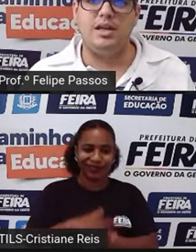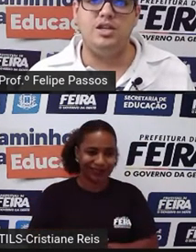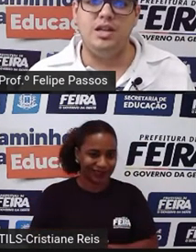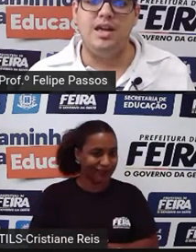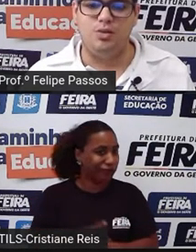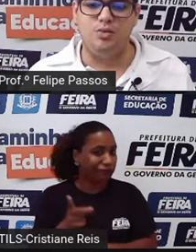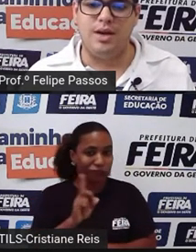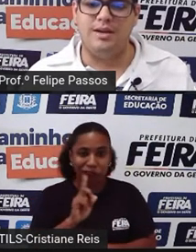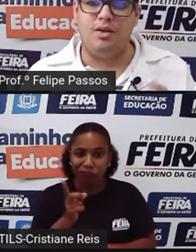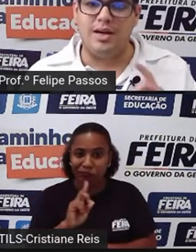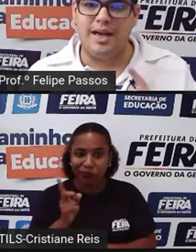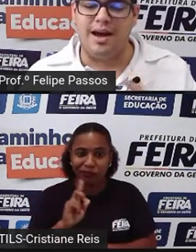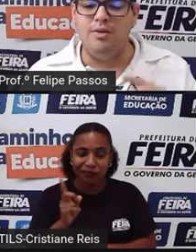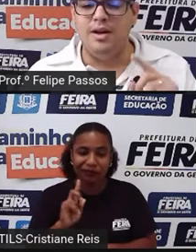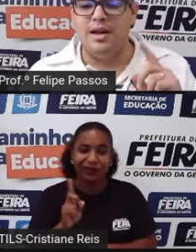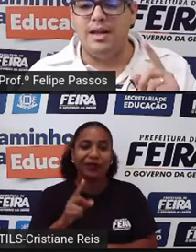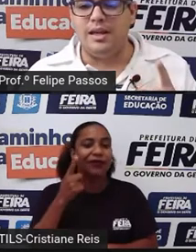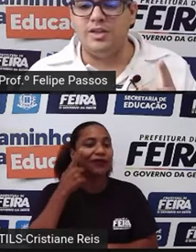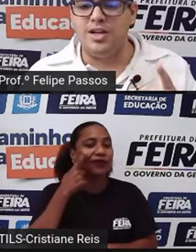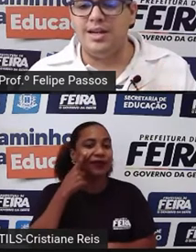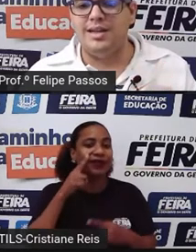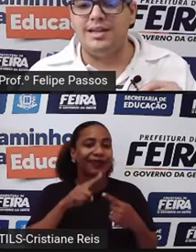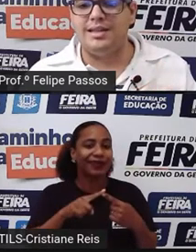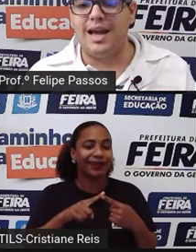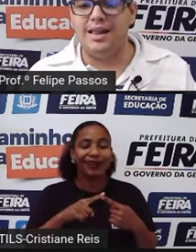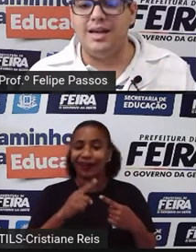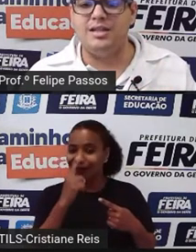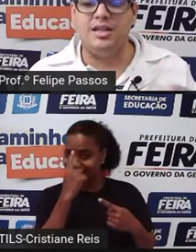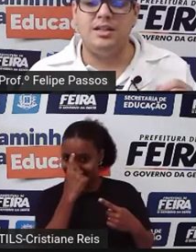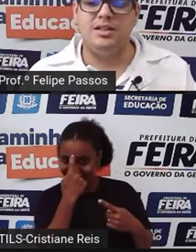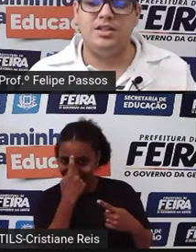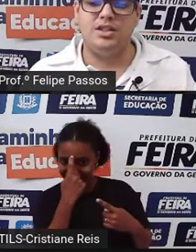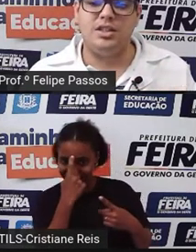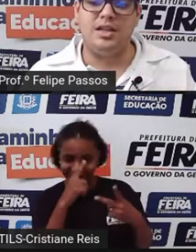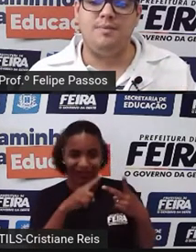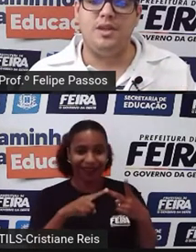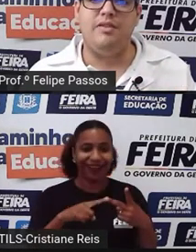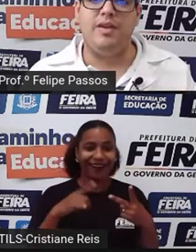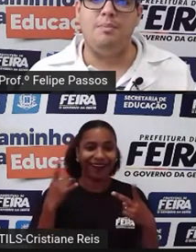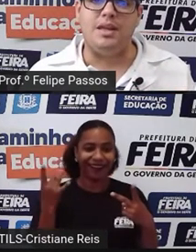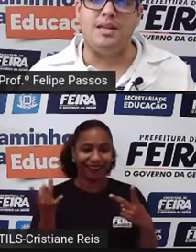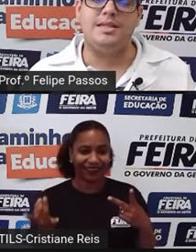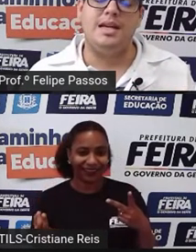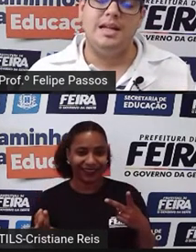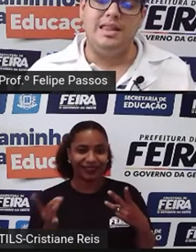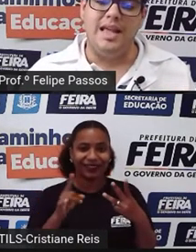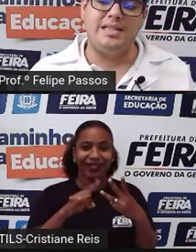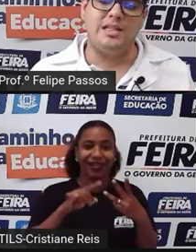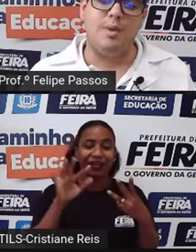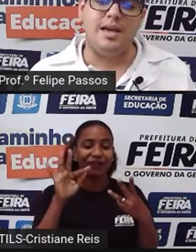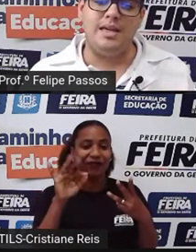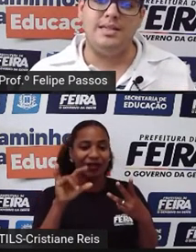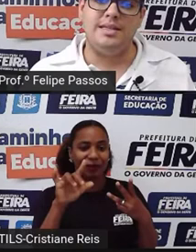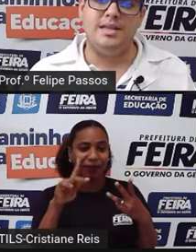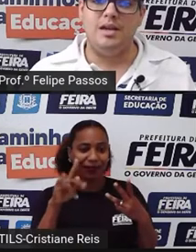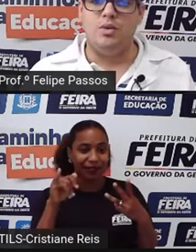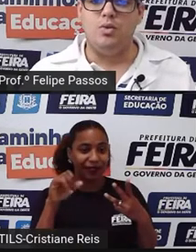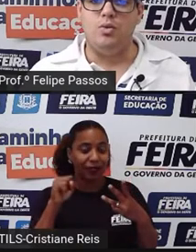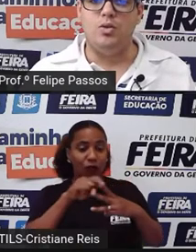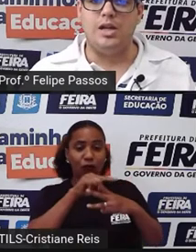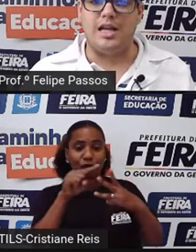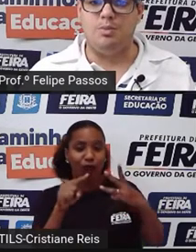ranking de leitura, ó que legal, Índia, Tailândia, China e Filipinas. Nesses países,